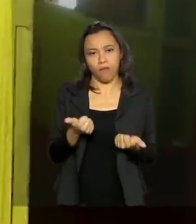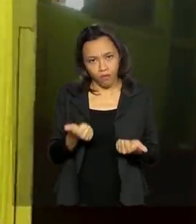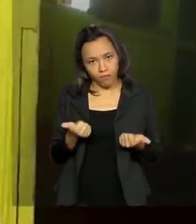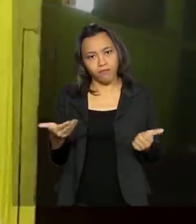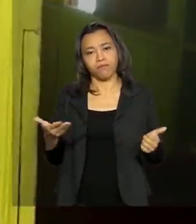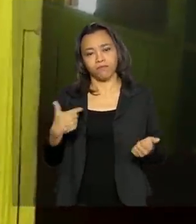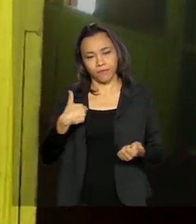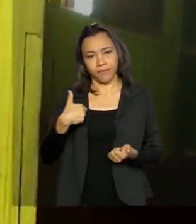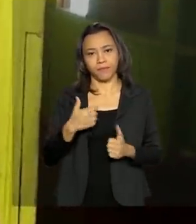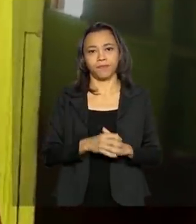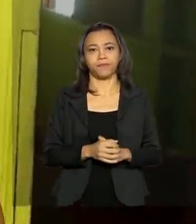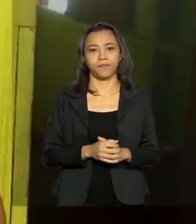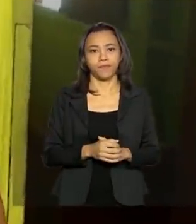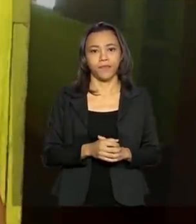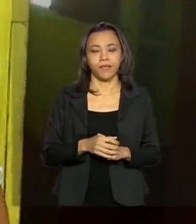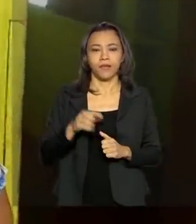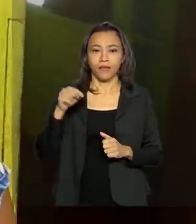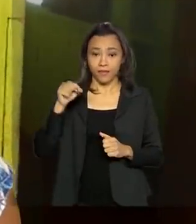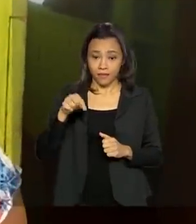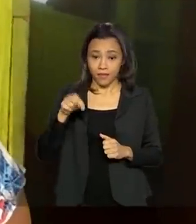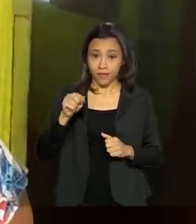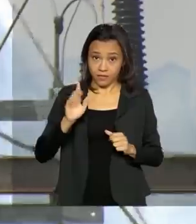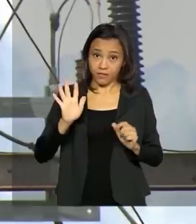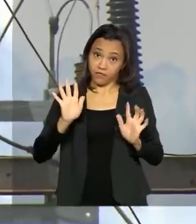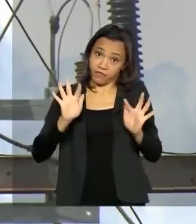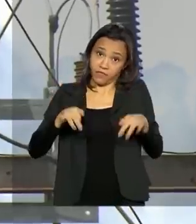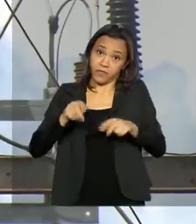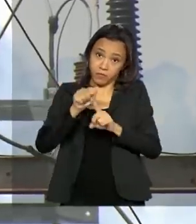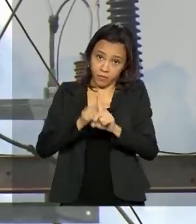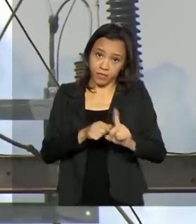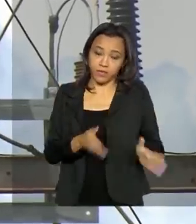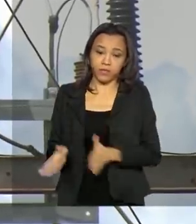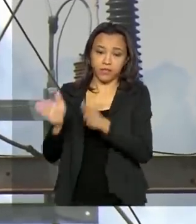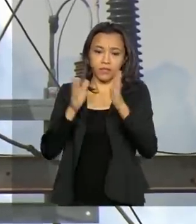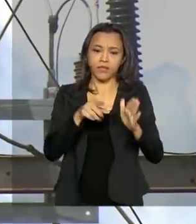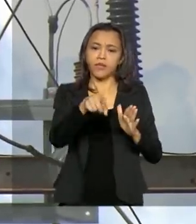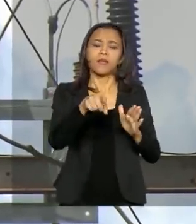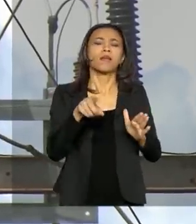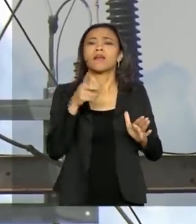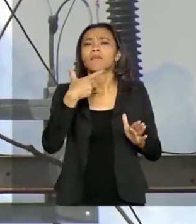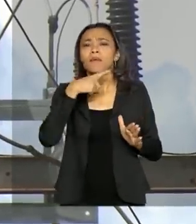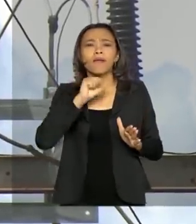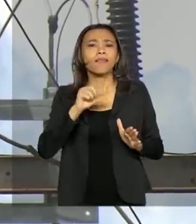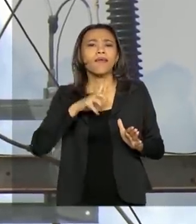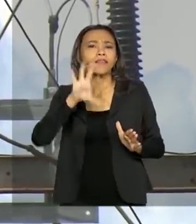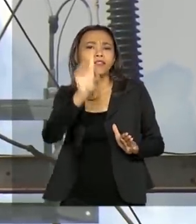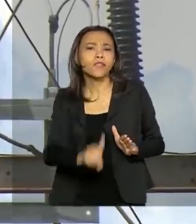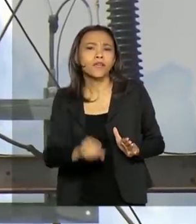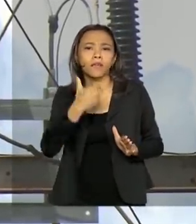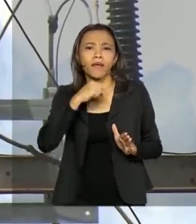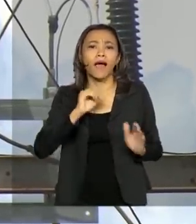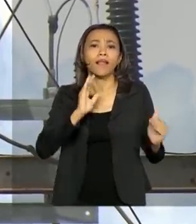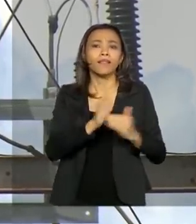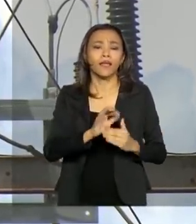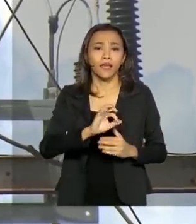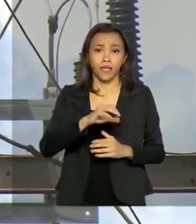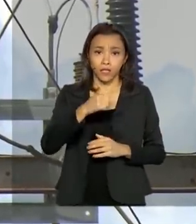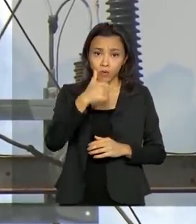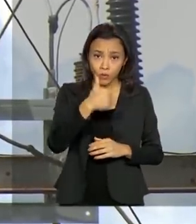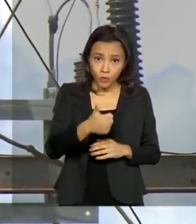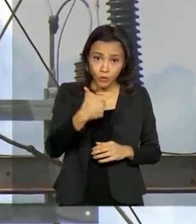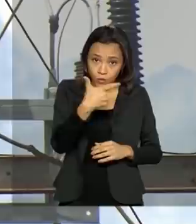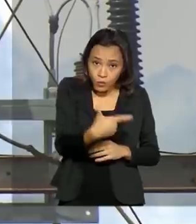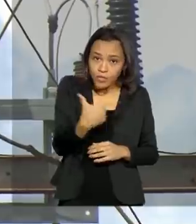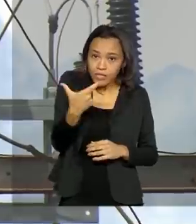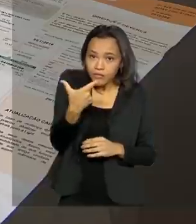agora para mim, nesse final de mês. A isenção vale para quem consome até 220 kWh